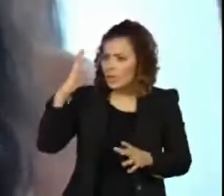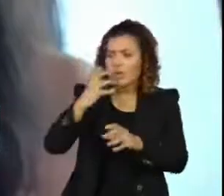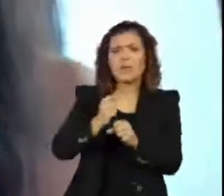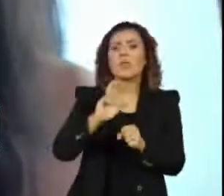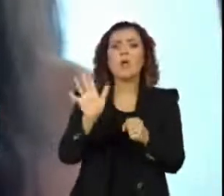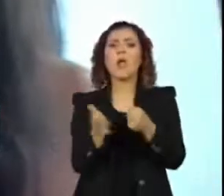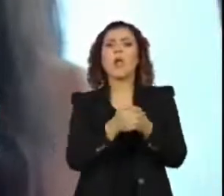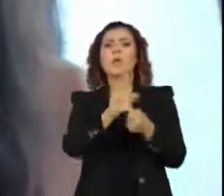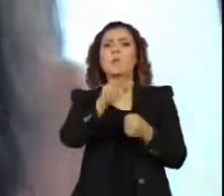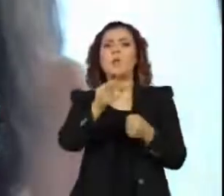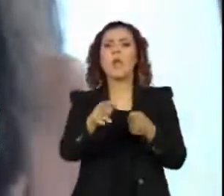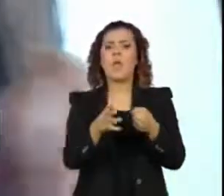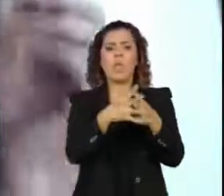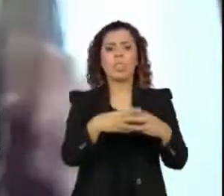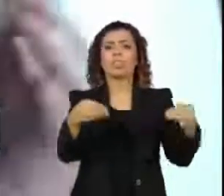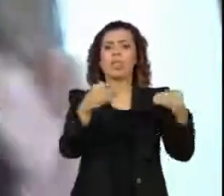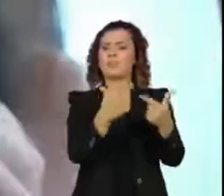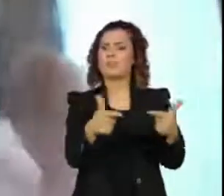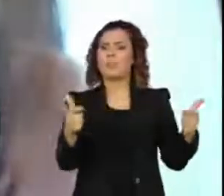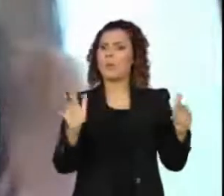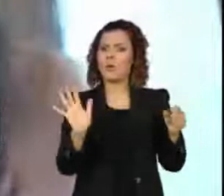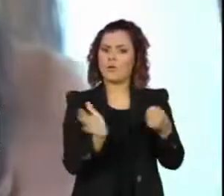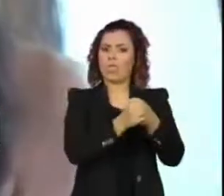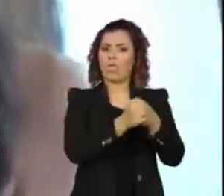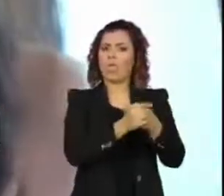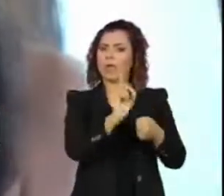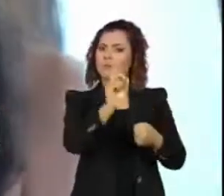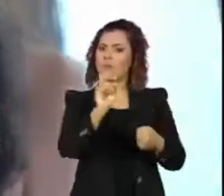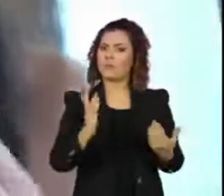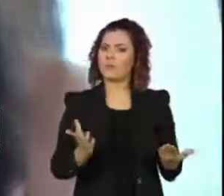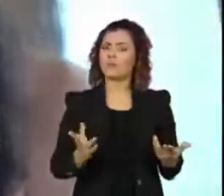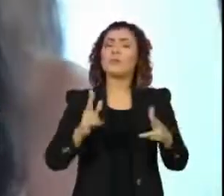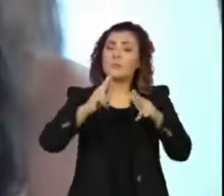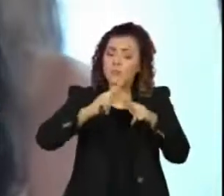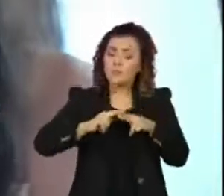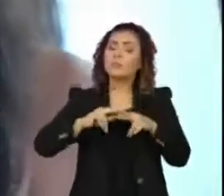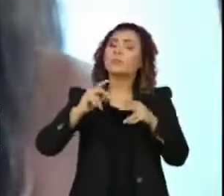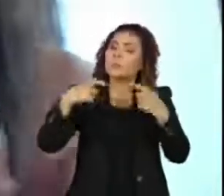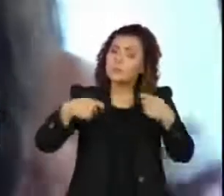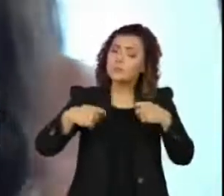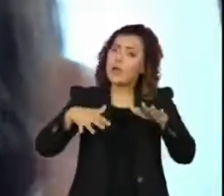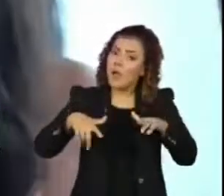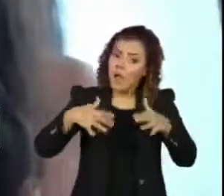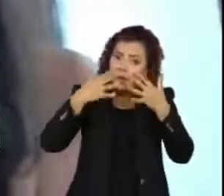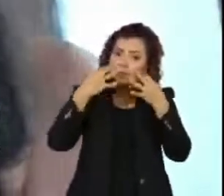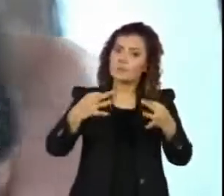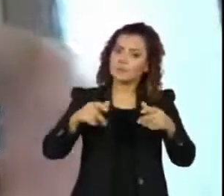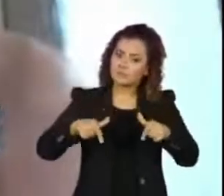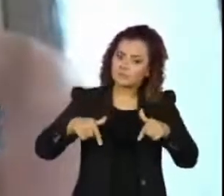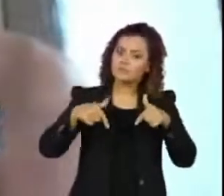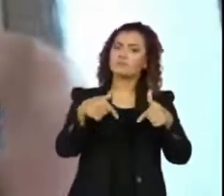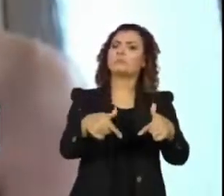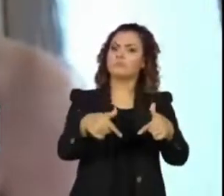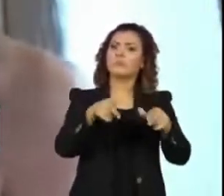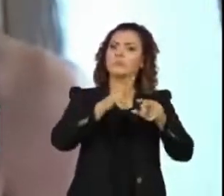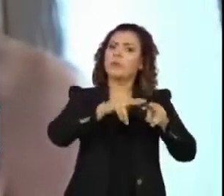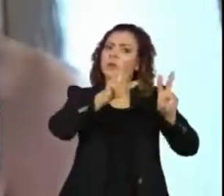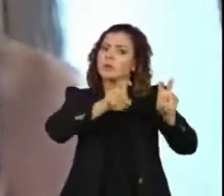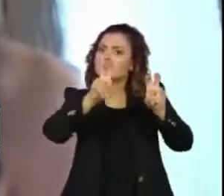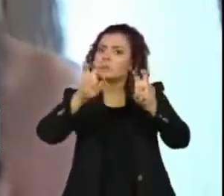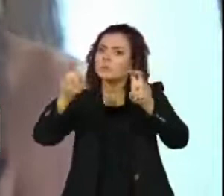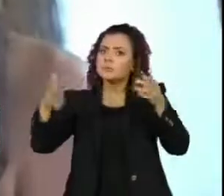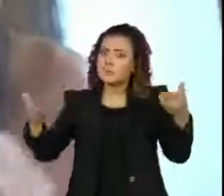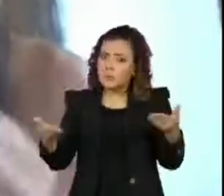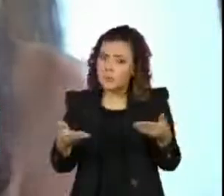né? História não é remédio de curta duração. A gente precisa, para a história e para os fatos que nós